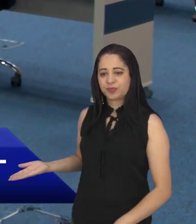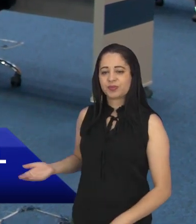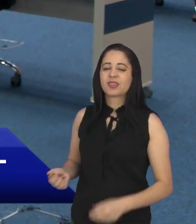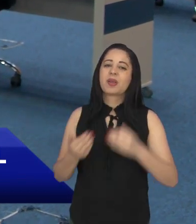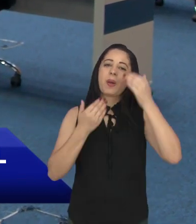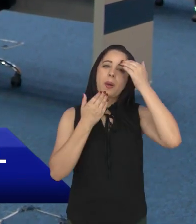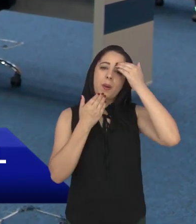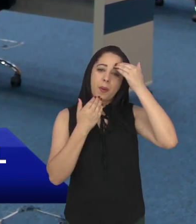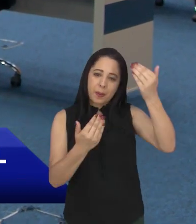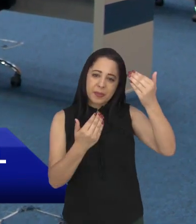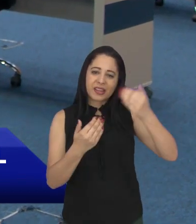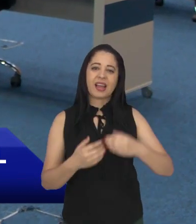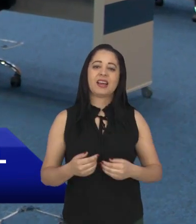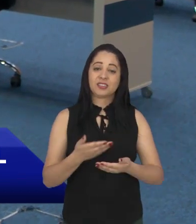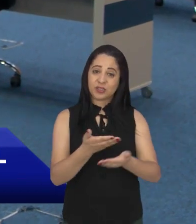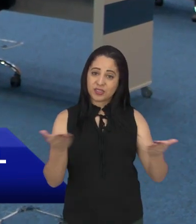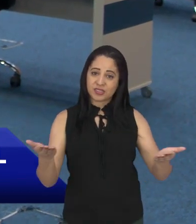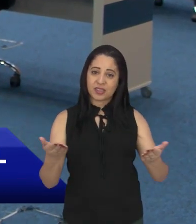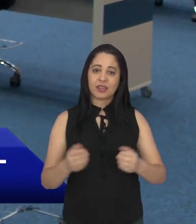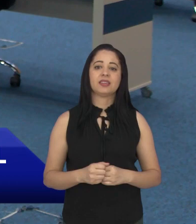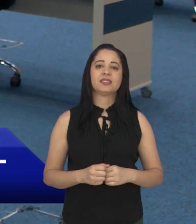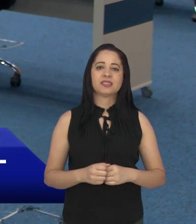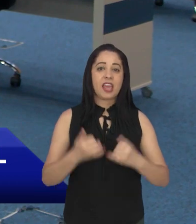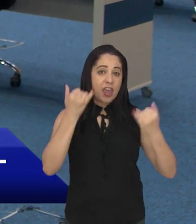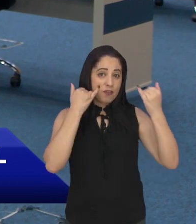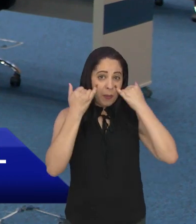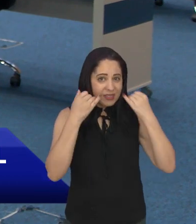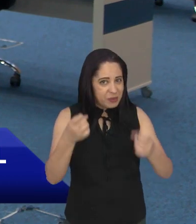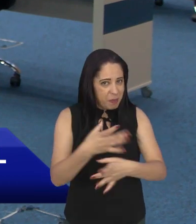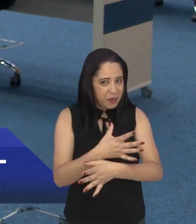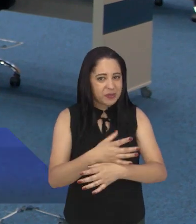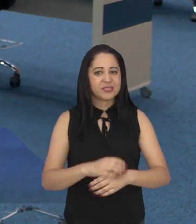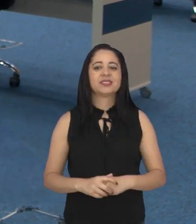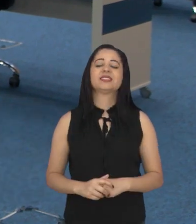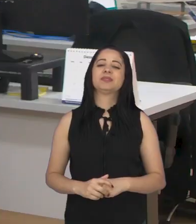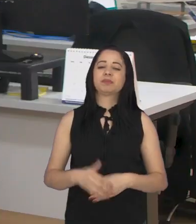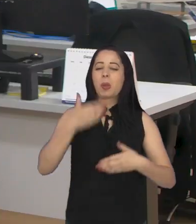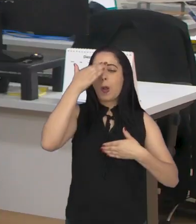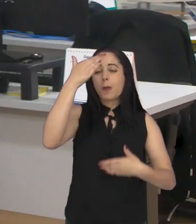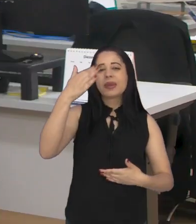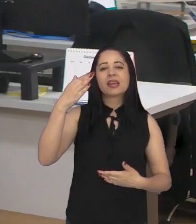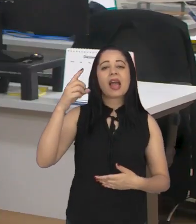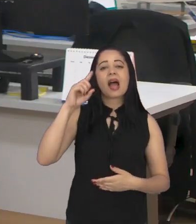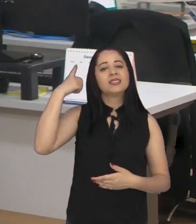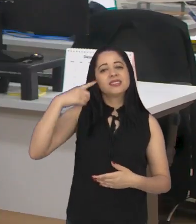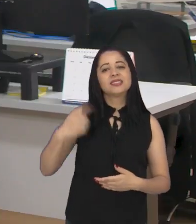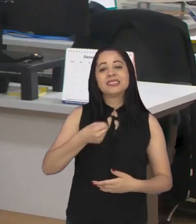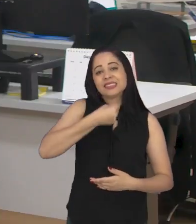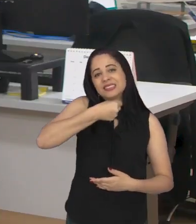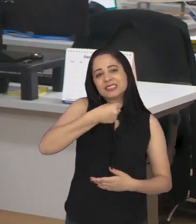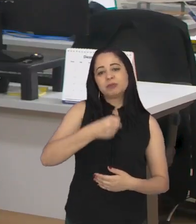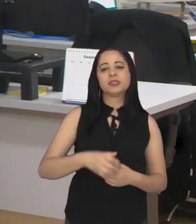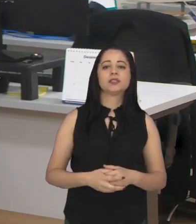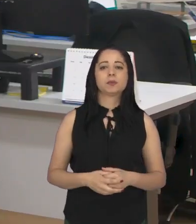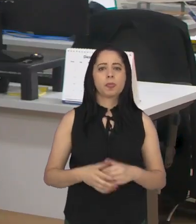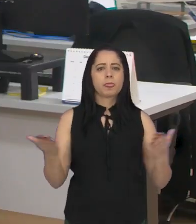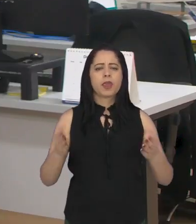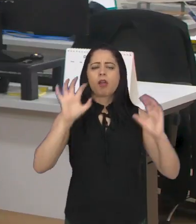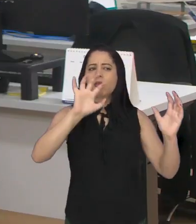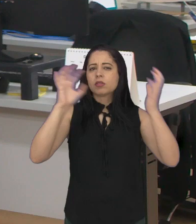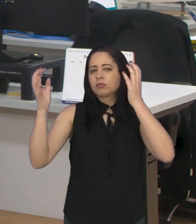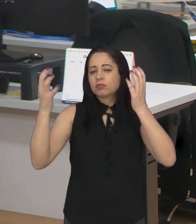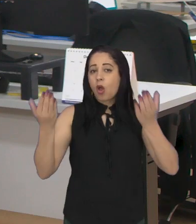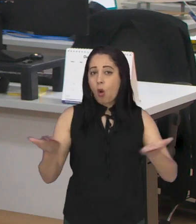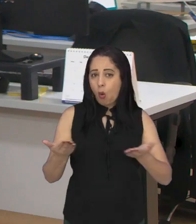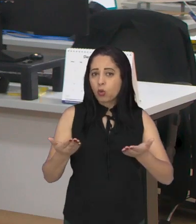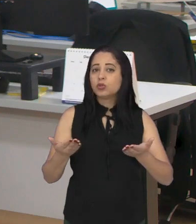esse e Muito obrigada a todos, né? E essas são as informações de hoje. Muito obrigado, Tamires, pelas informações. E vamos